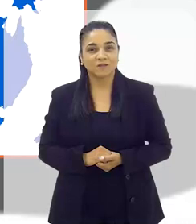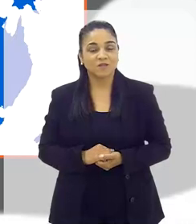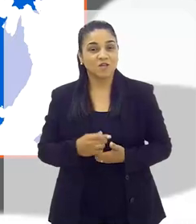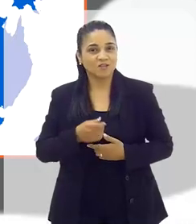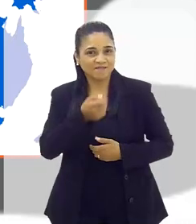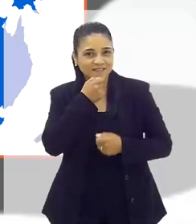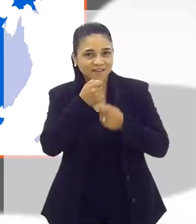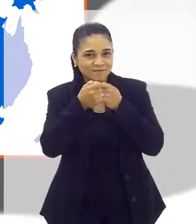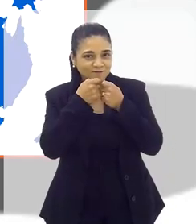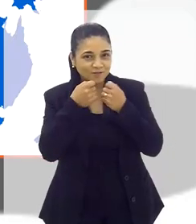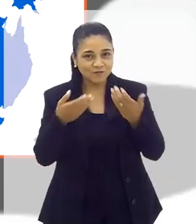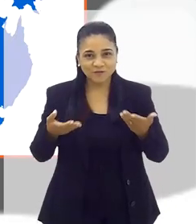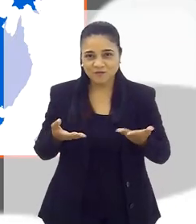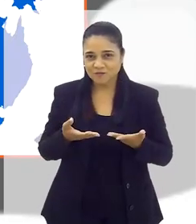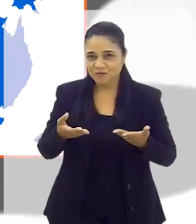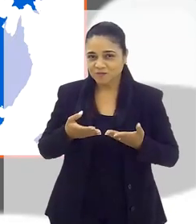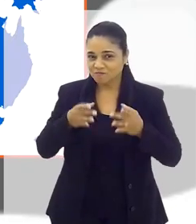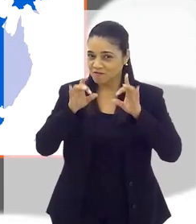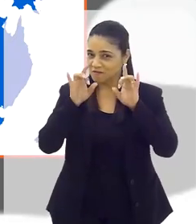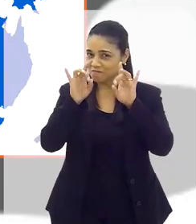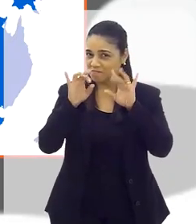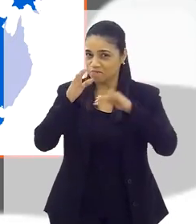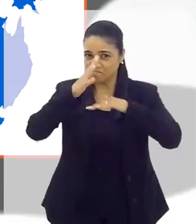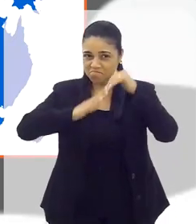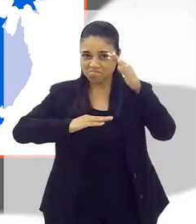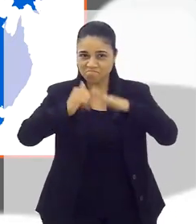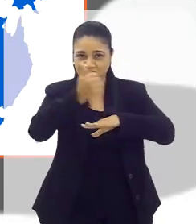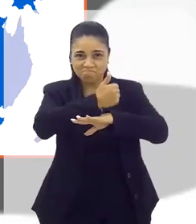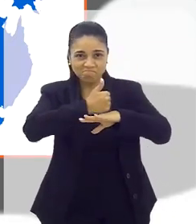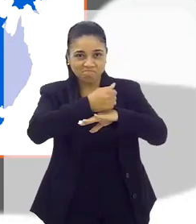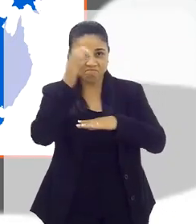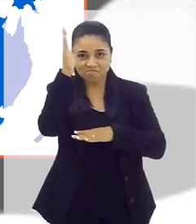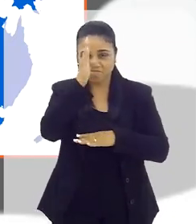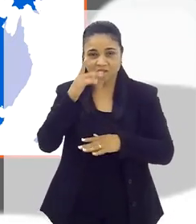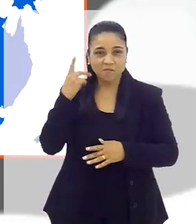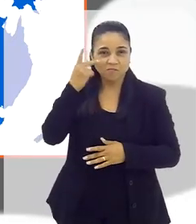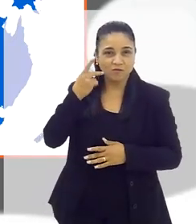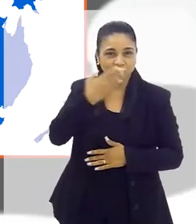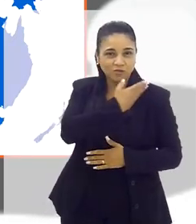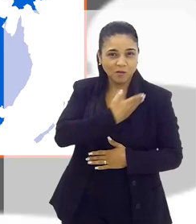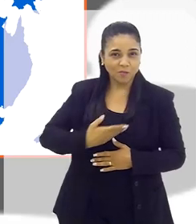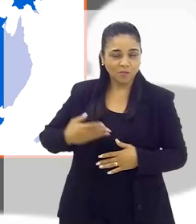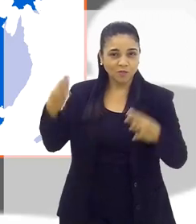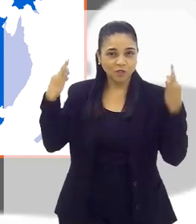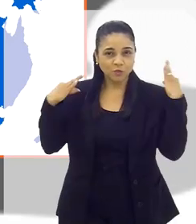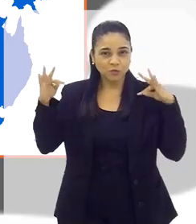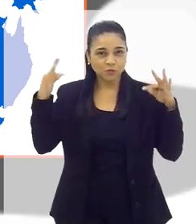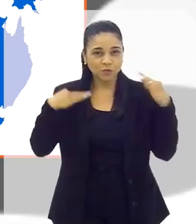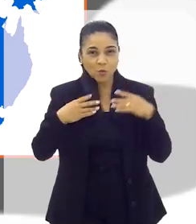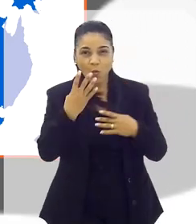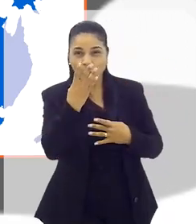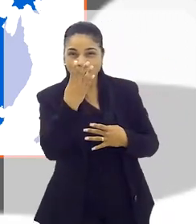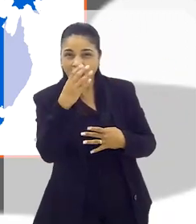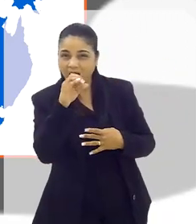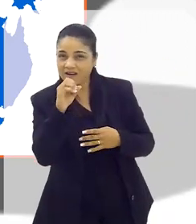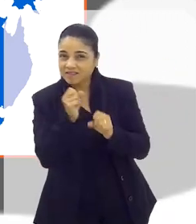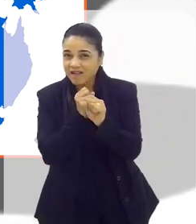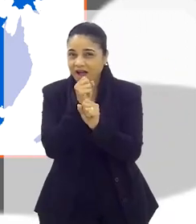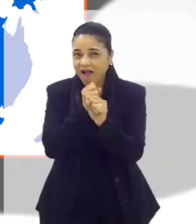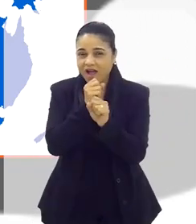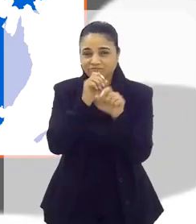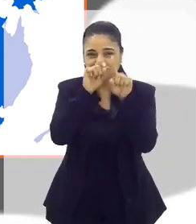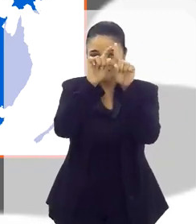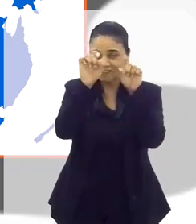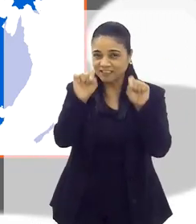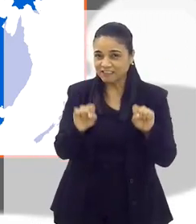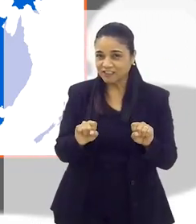Nosso entrevistado é um dos maiores especialistas brasileiros em políticas públicas de turismo atuando há mais de 40 anos